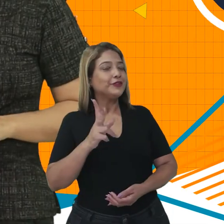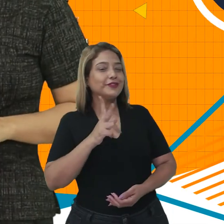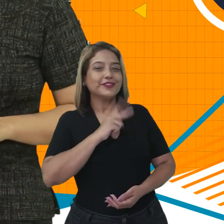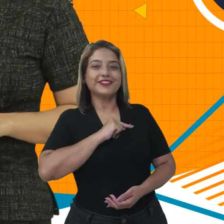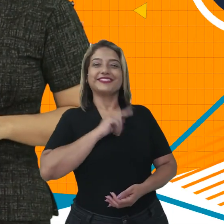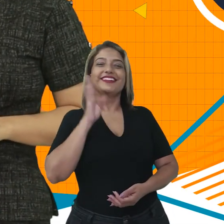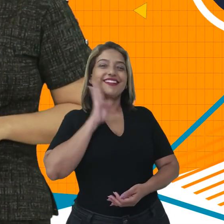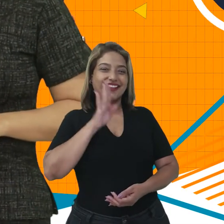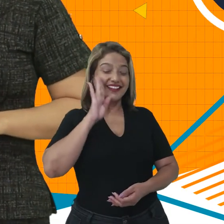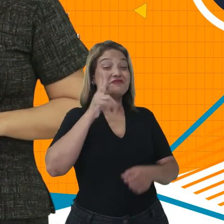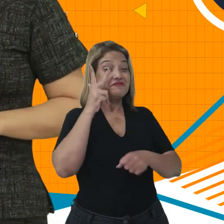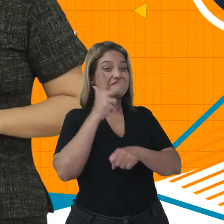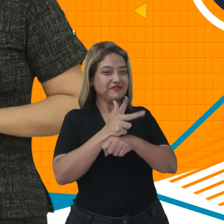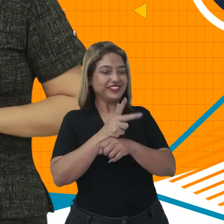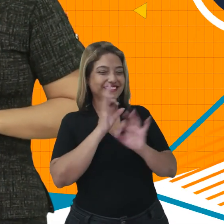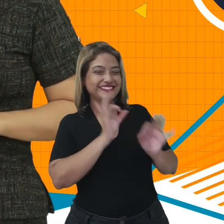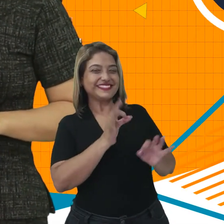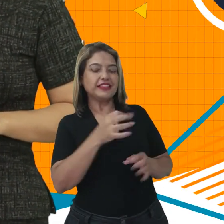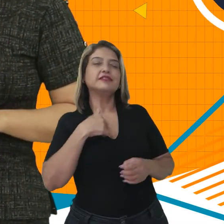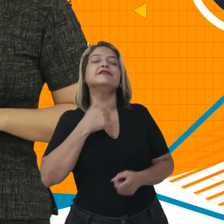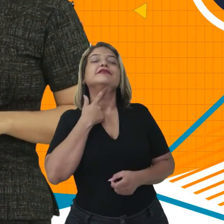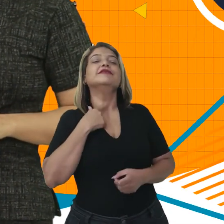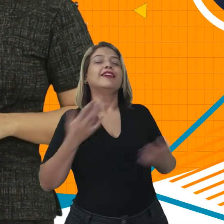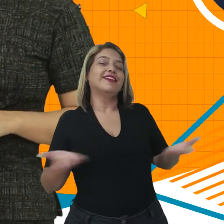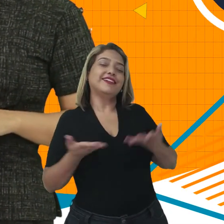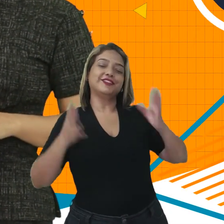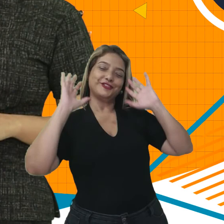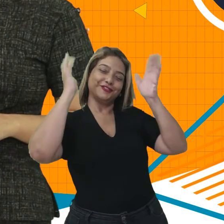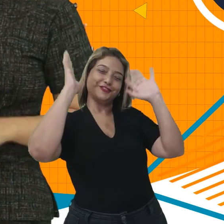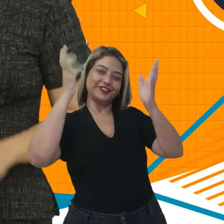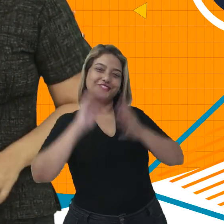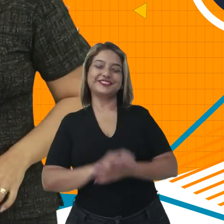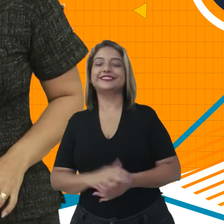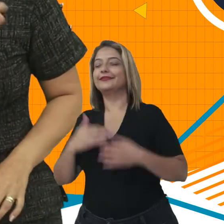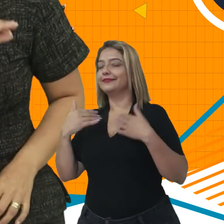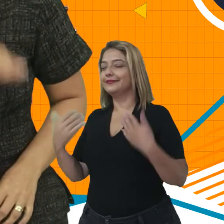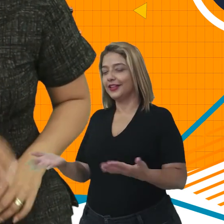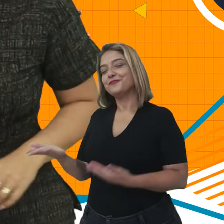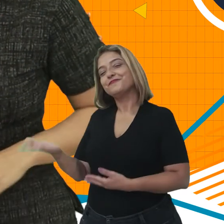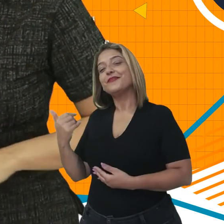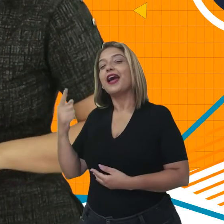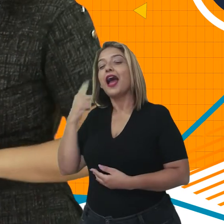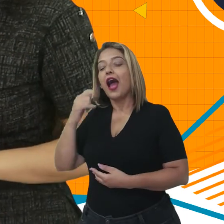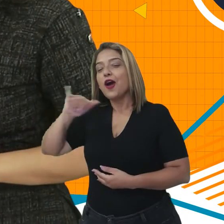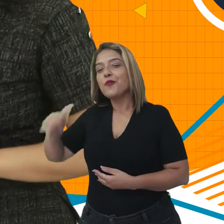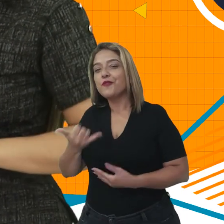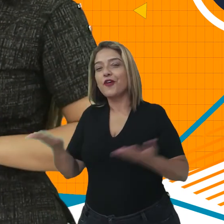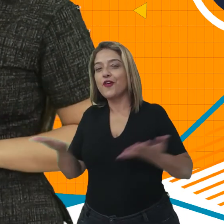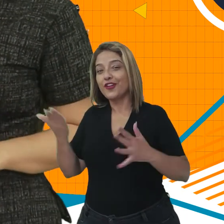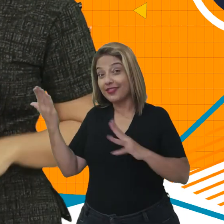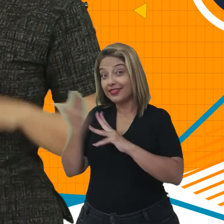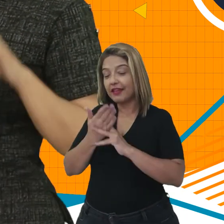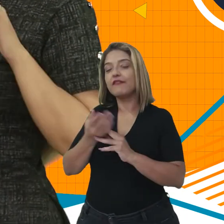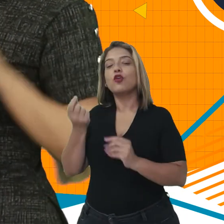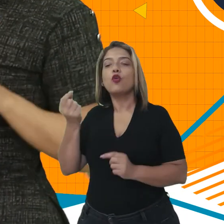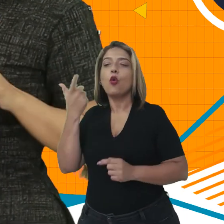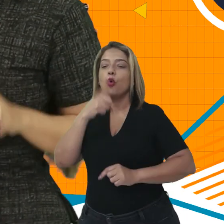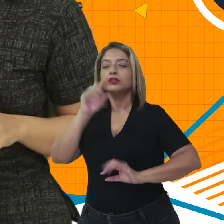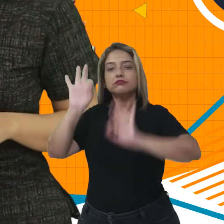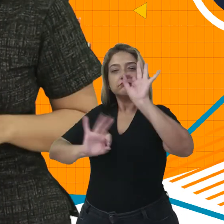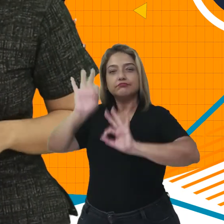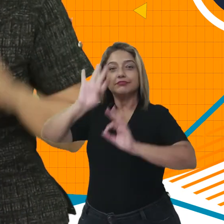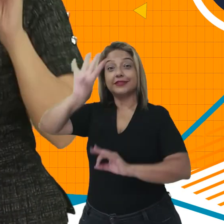Nossa, muito legal esse vídeo, né? Ó, deu uma vontade de jogar um vôlei agora. Então, Gabriel, vamos aproveitar o intervalo para